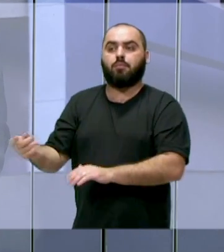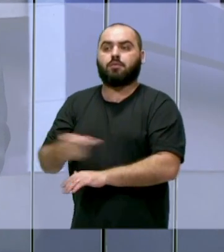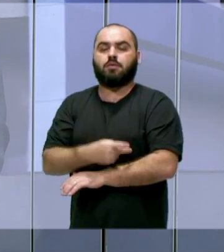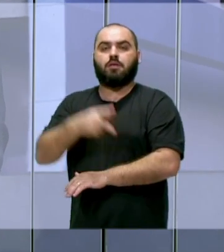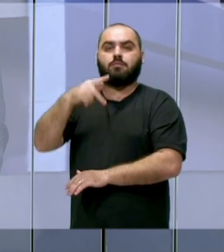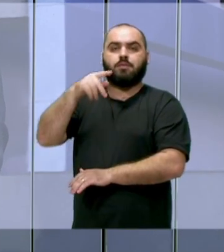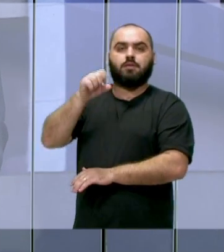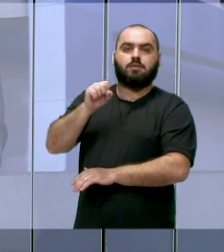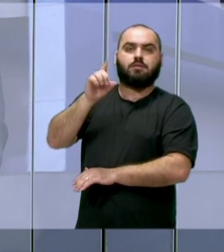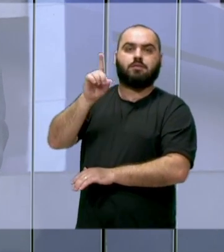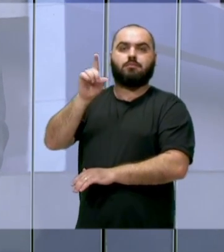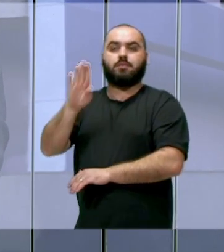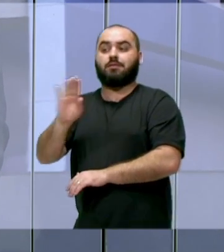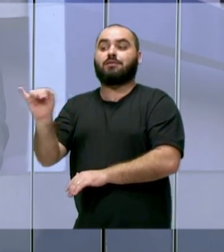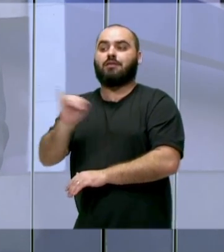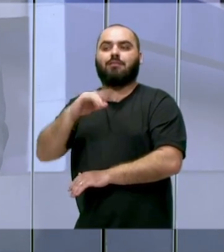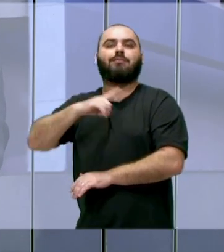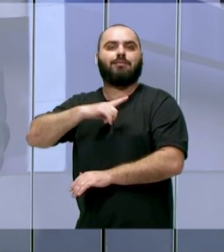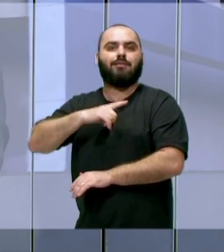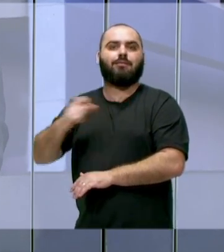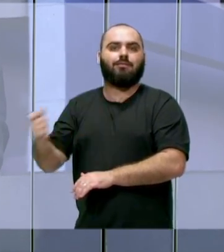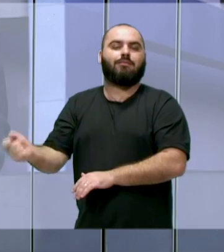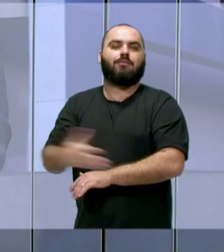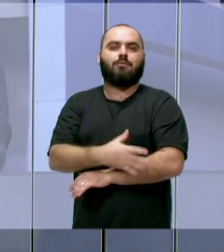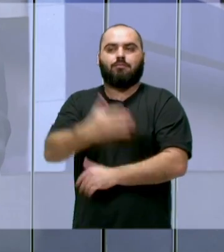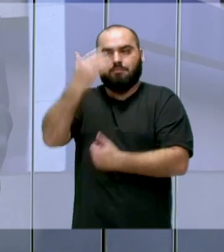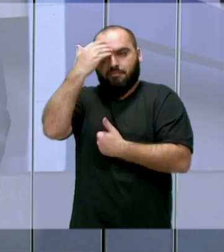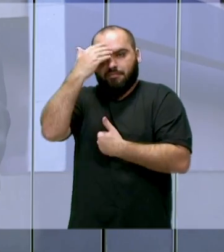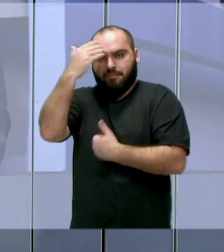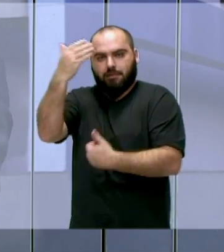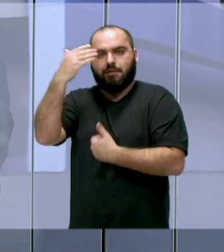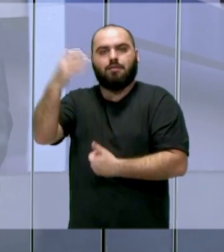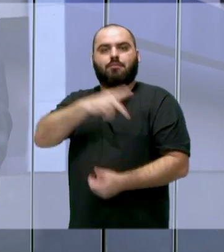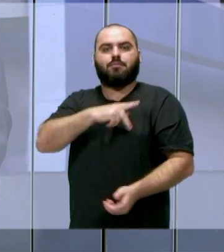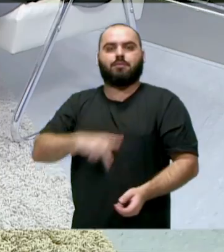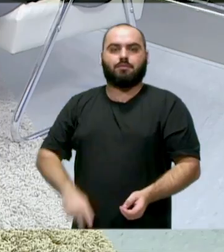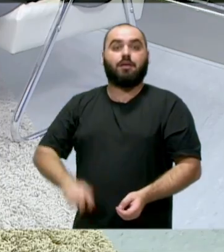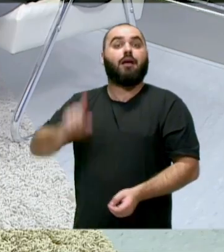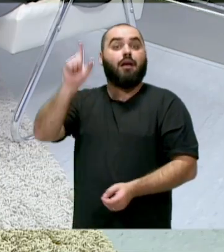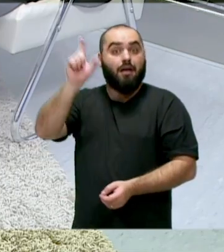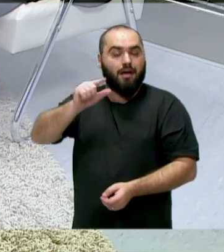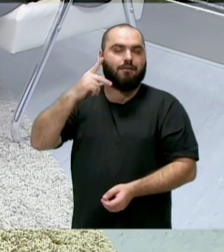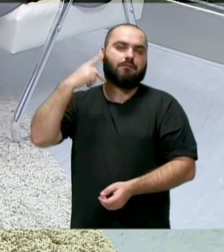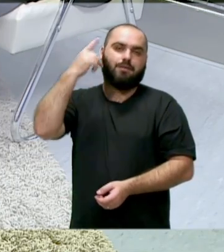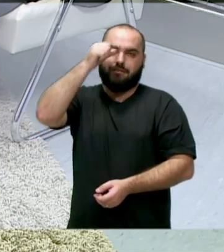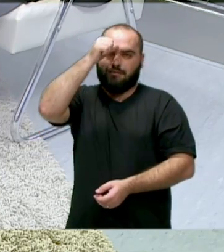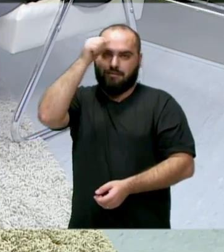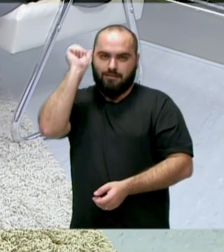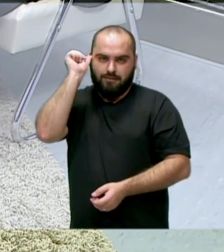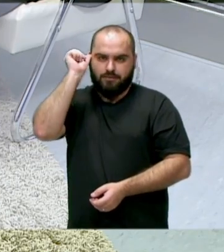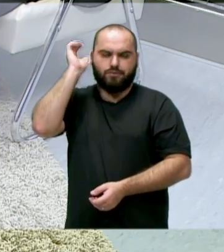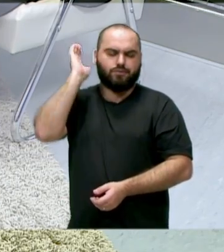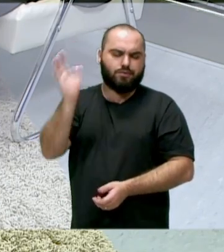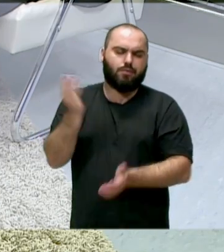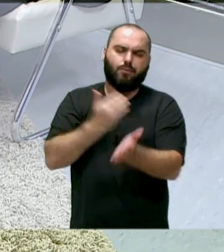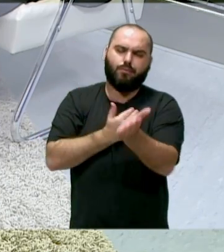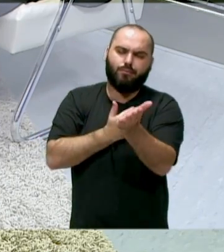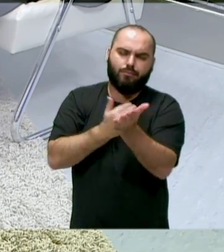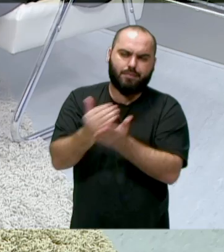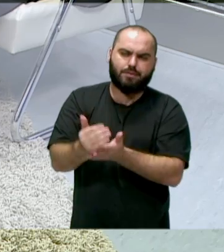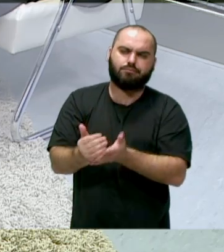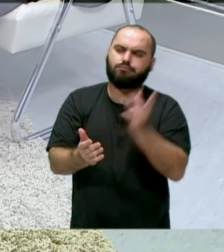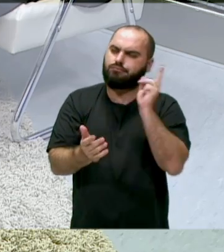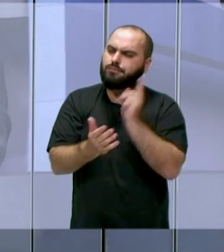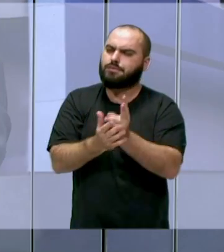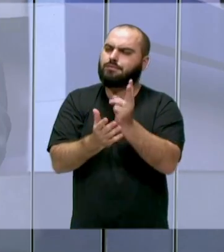PSDB aqui de Itajaí dá, tá, até aproveitar a oportunidade para agradecer a nossa presidente, que é a vereadora Ana Carolina, que isso desde do início, ela